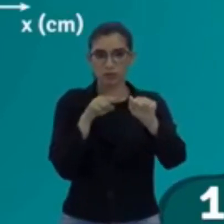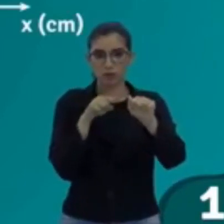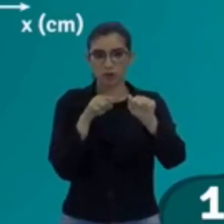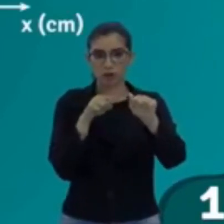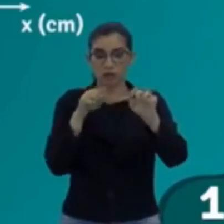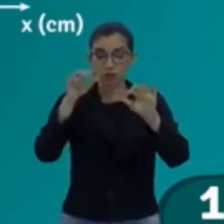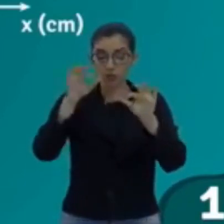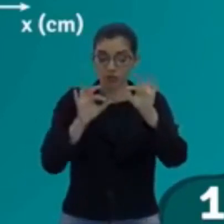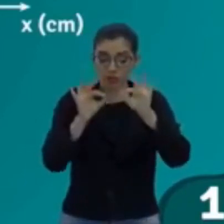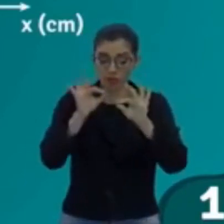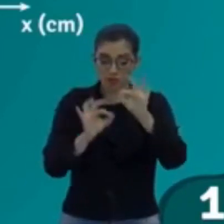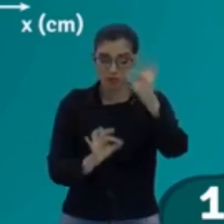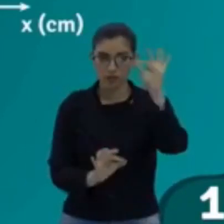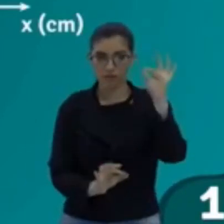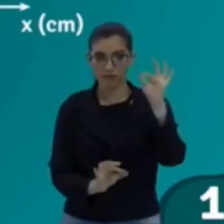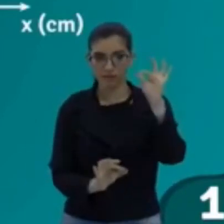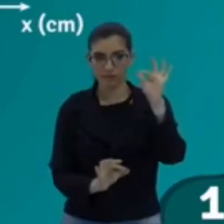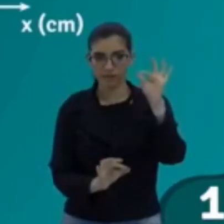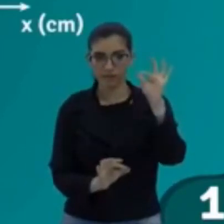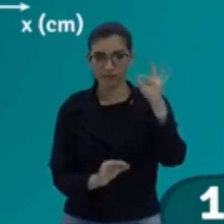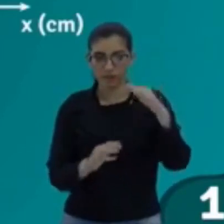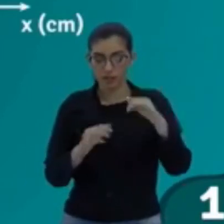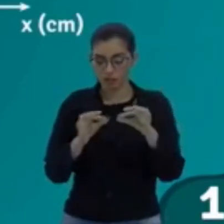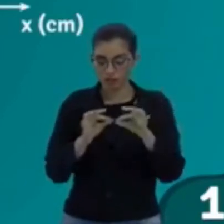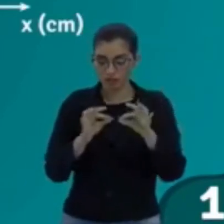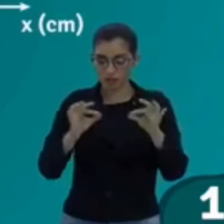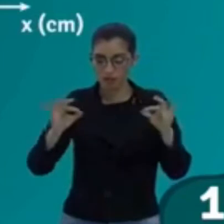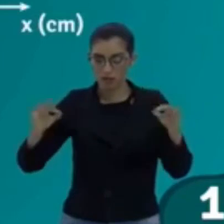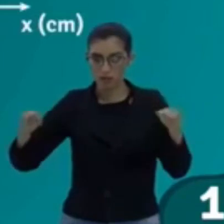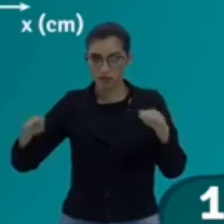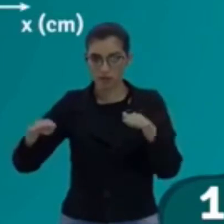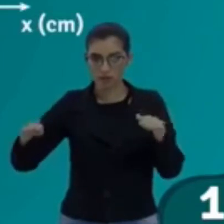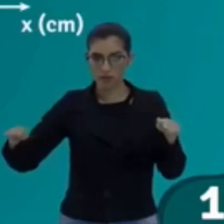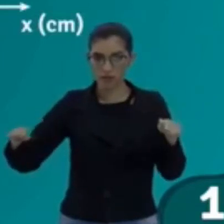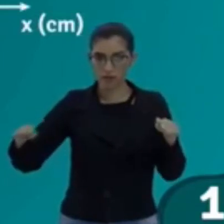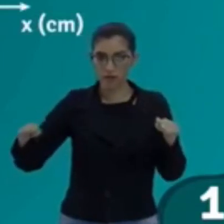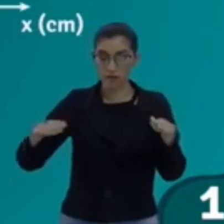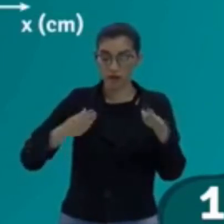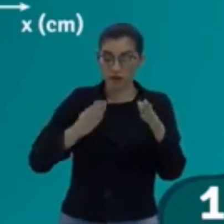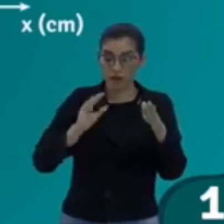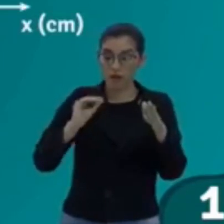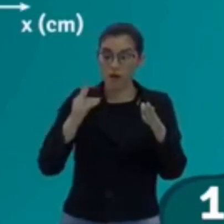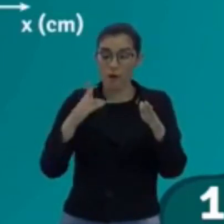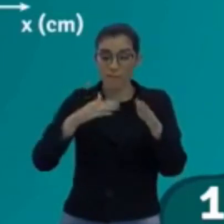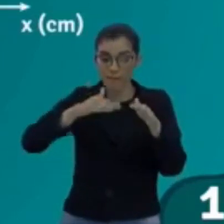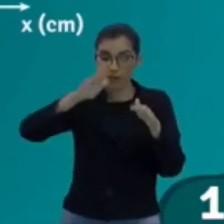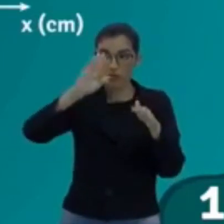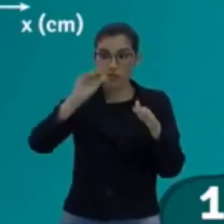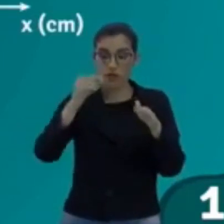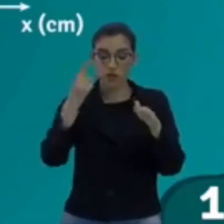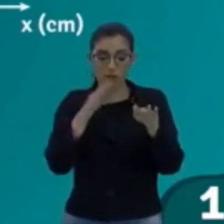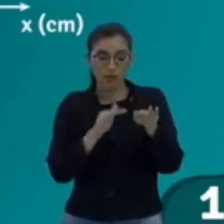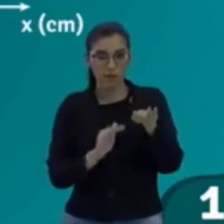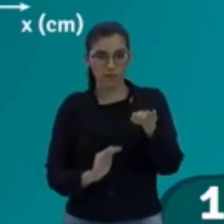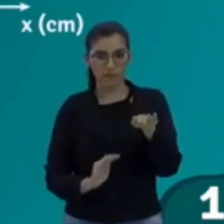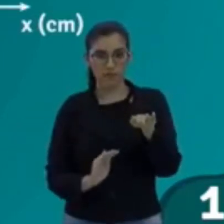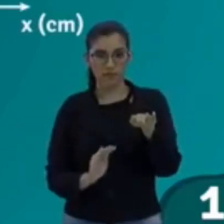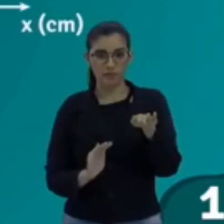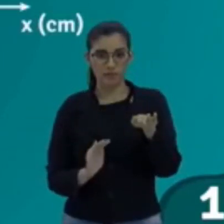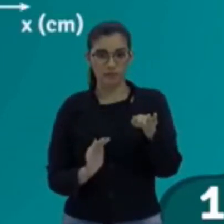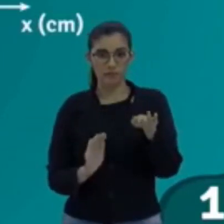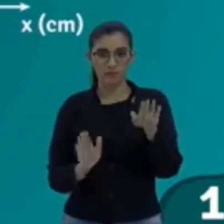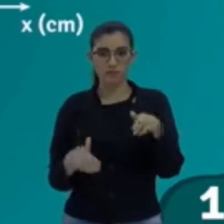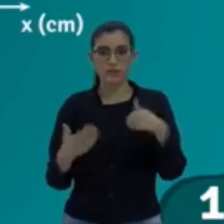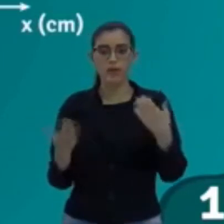da onda. Pega a posição de equilíbrio. Pode ser tanto pra cima como para baixo. Então, eu